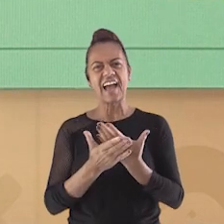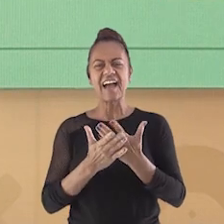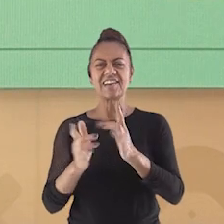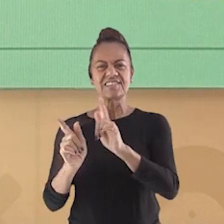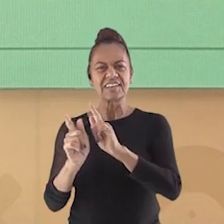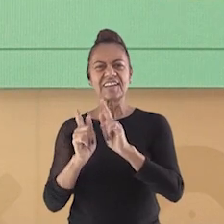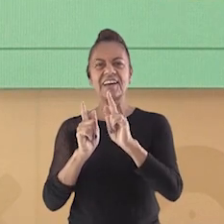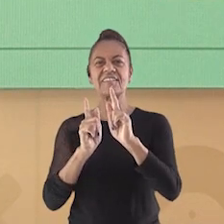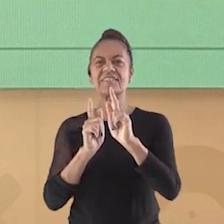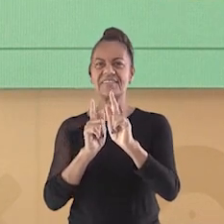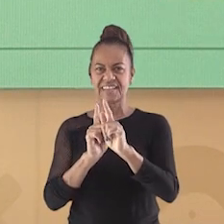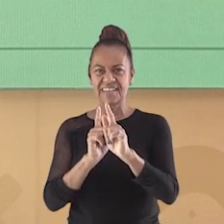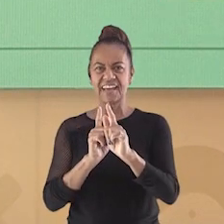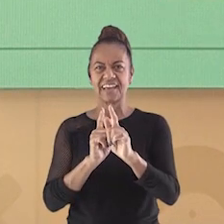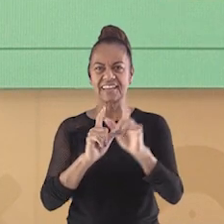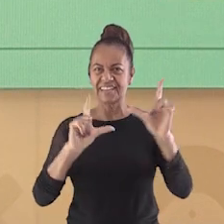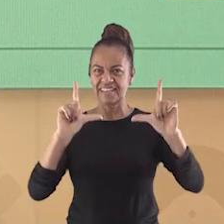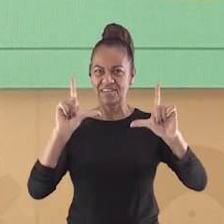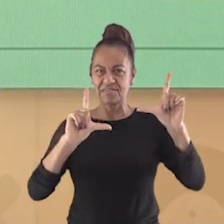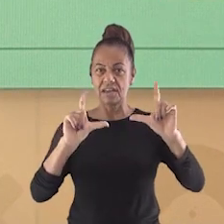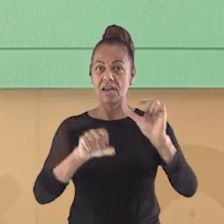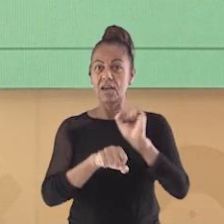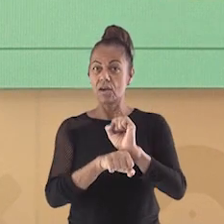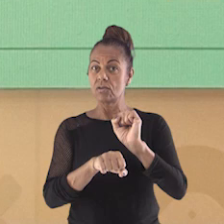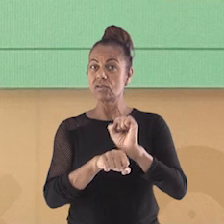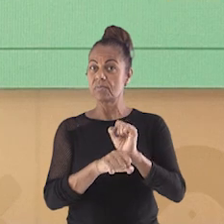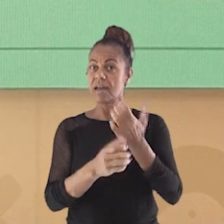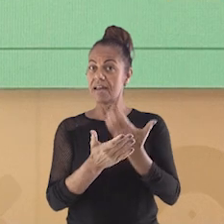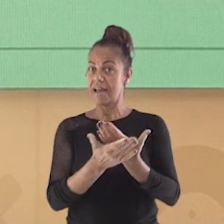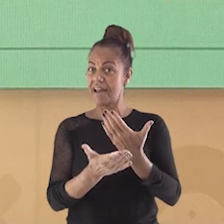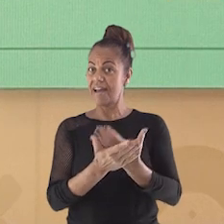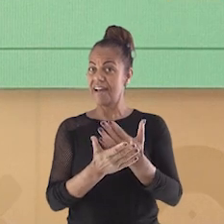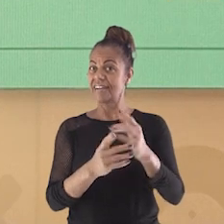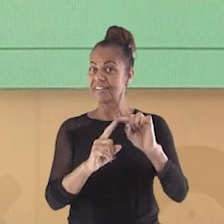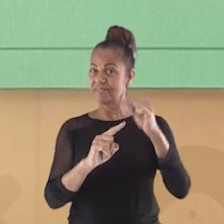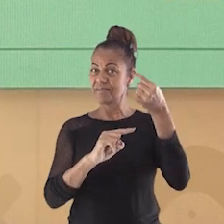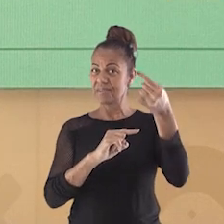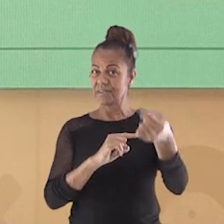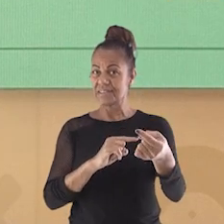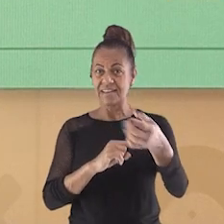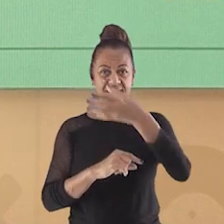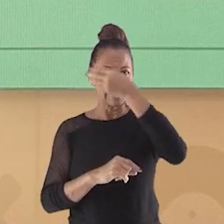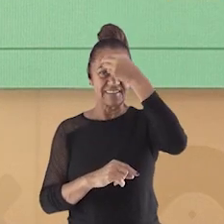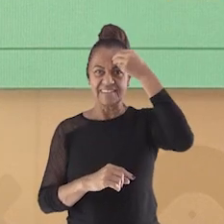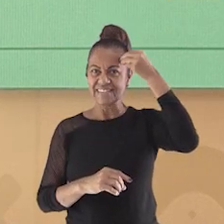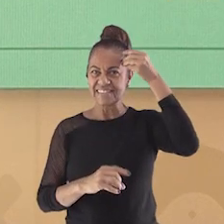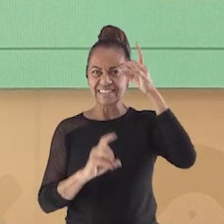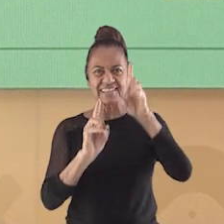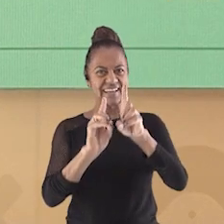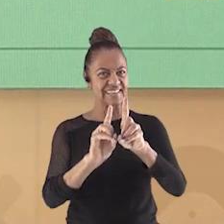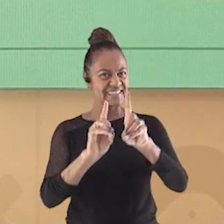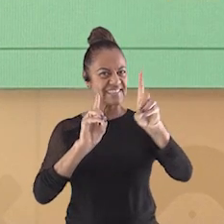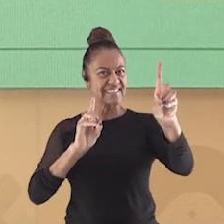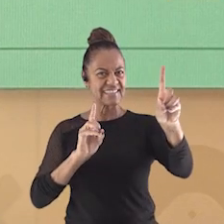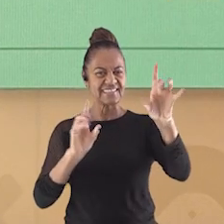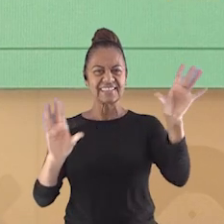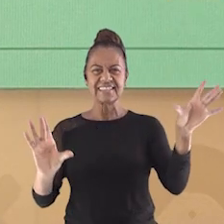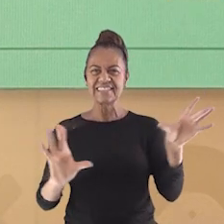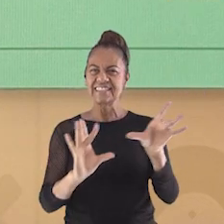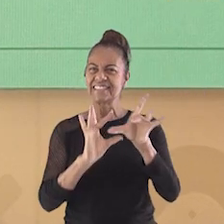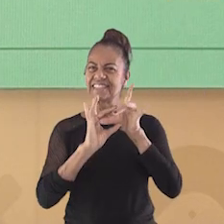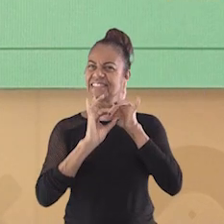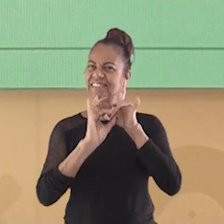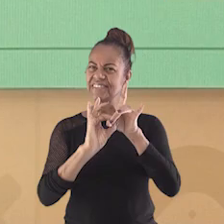Geografia aqui no Dever em Casa na TV. Espero vocês no nosso próximo encontro. E não esqueçam, mesmo